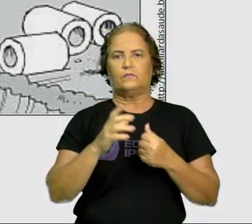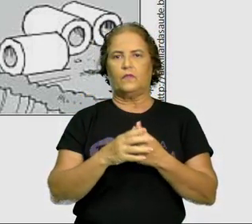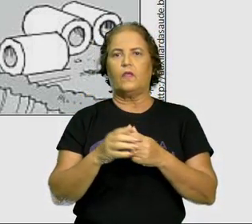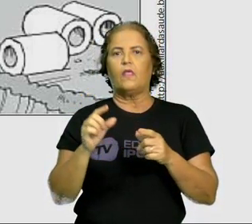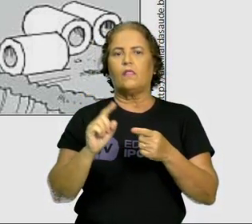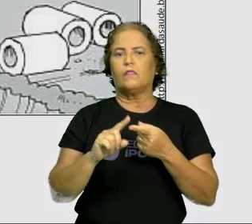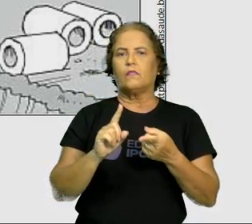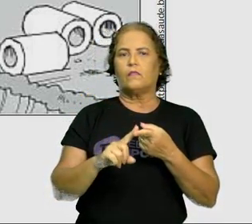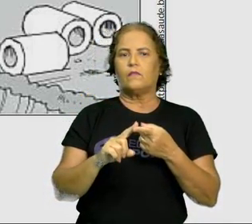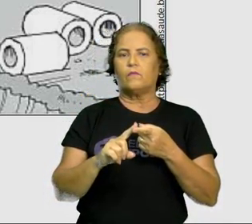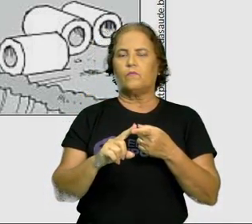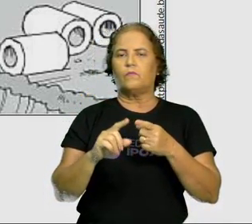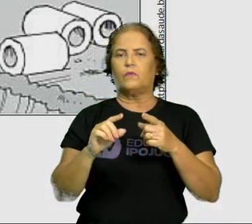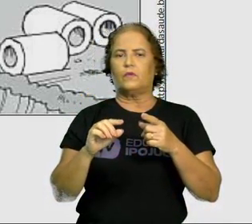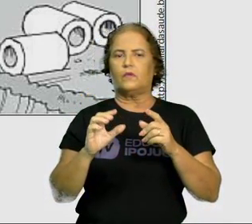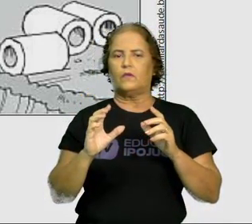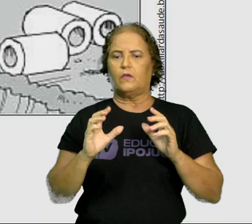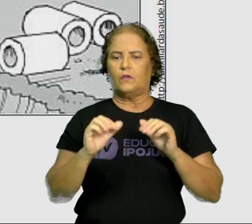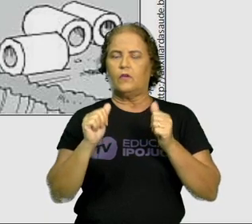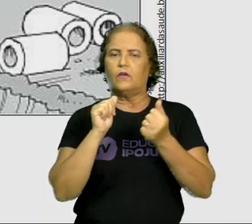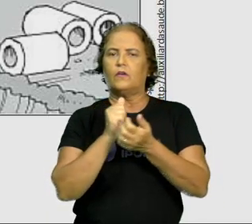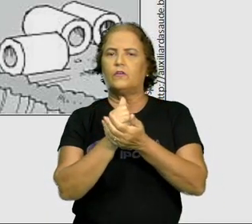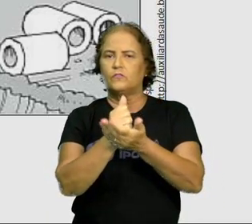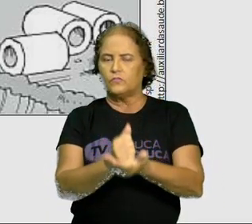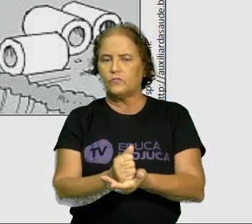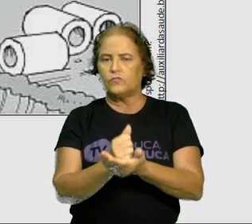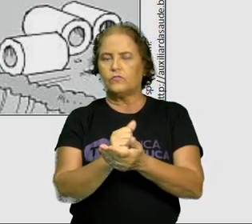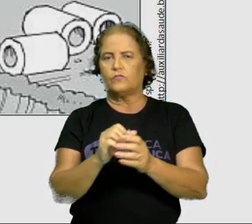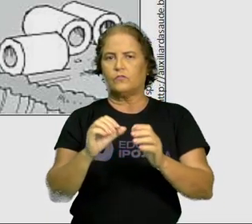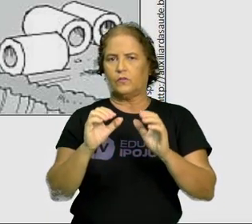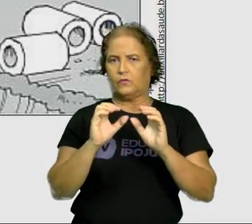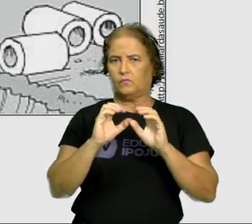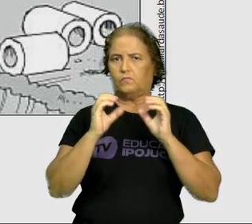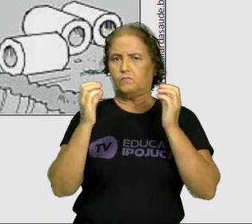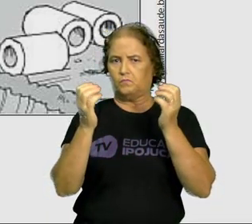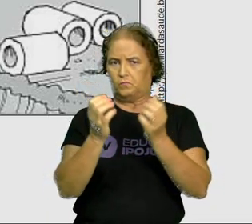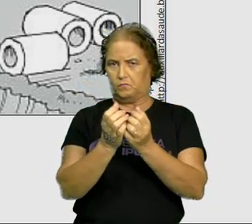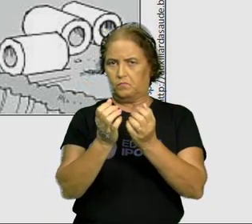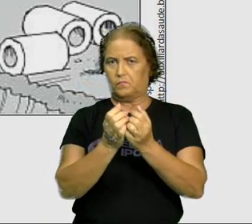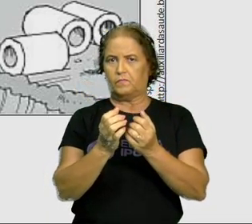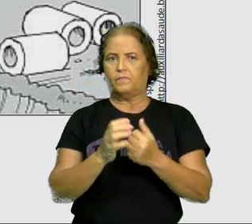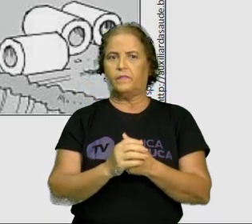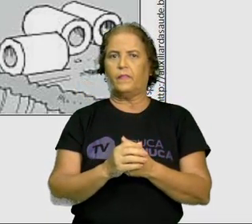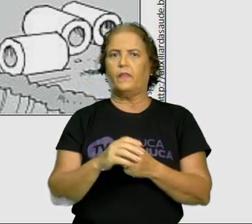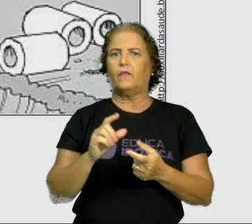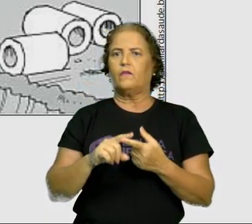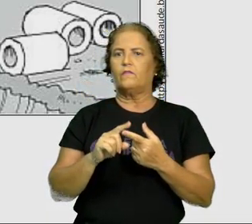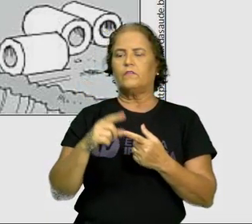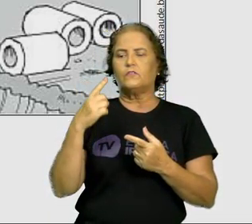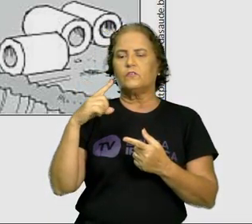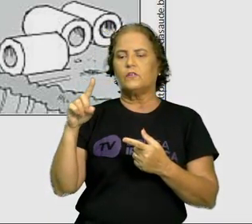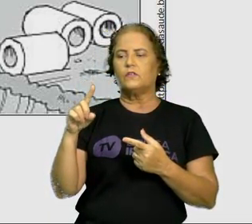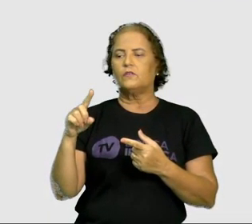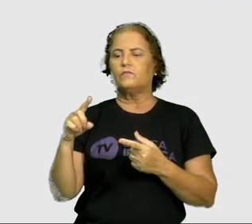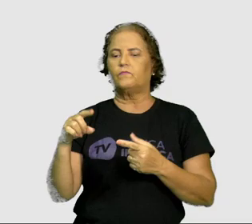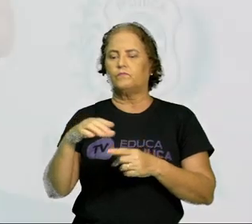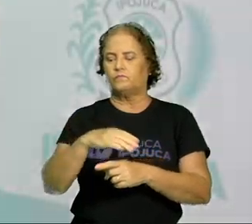E a gente percebe aqui, ó, a limpeza da casa, o fiscal sobre a questão do alimento e a rede de esgoto.